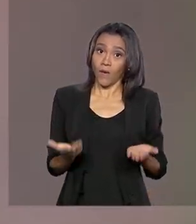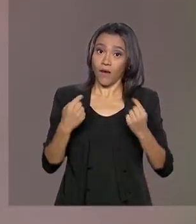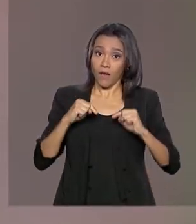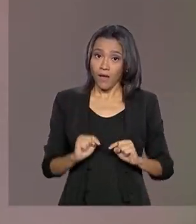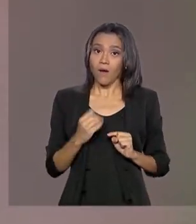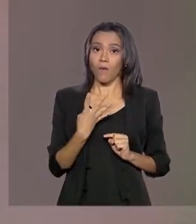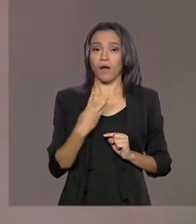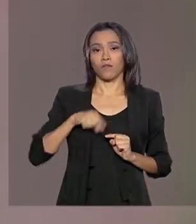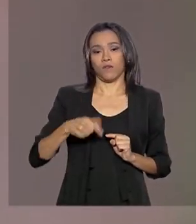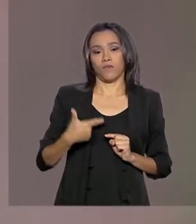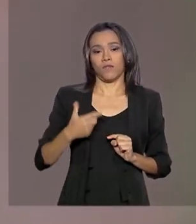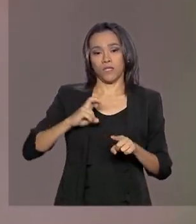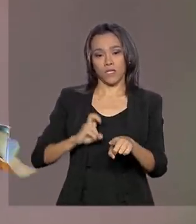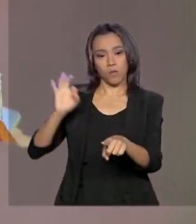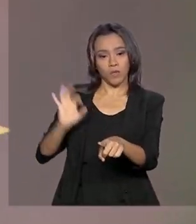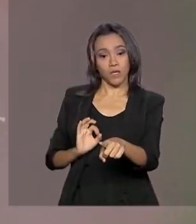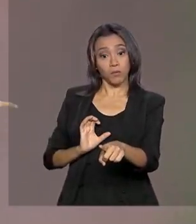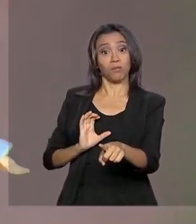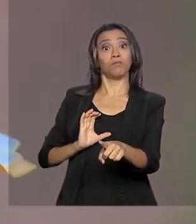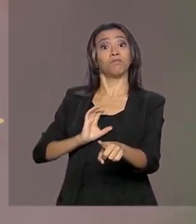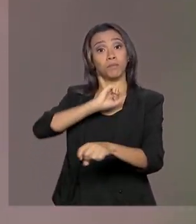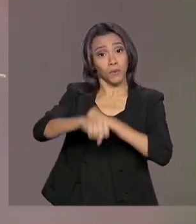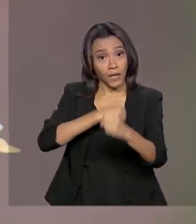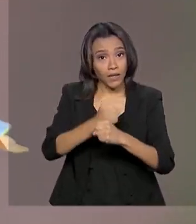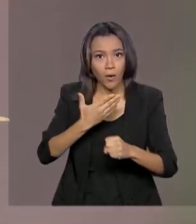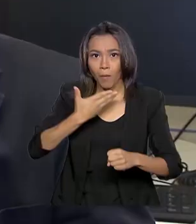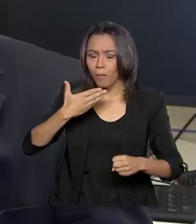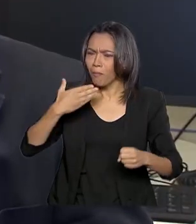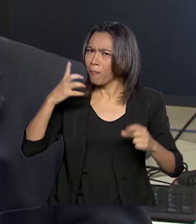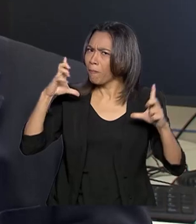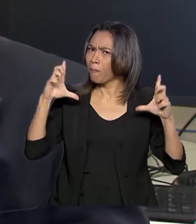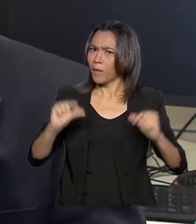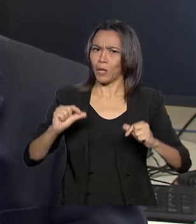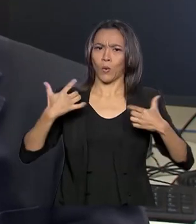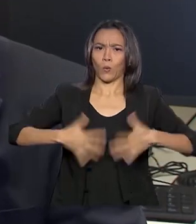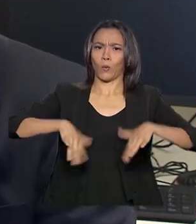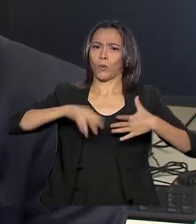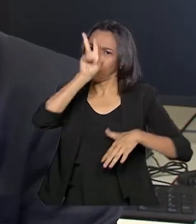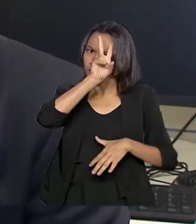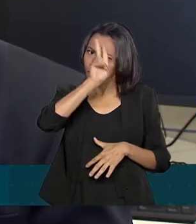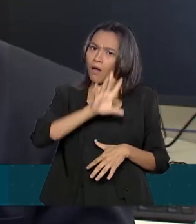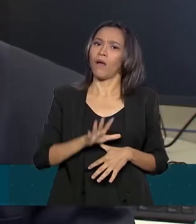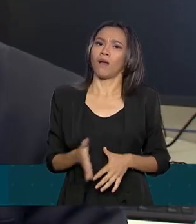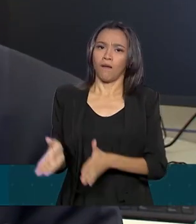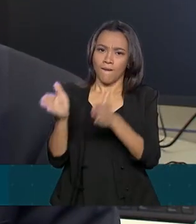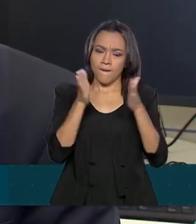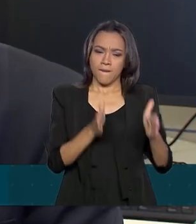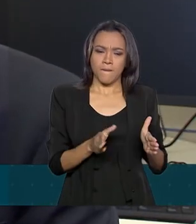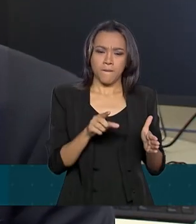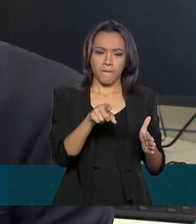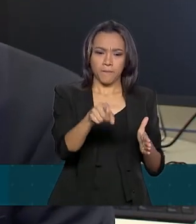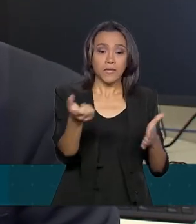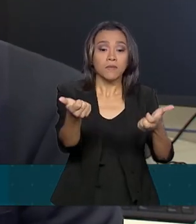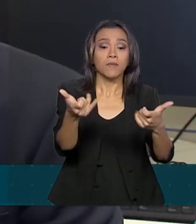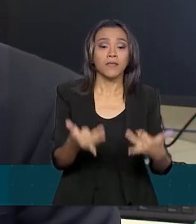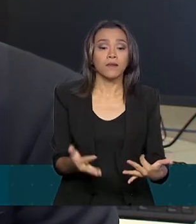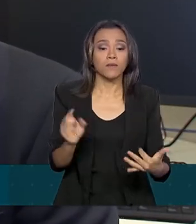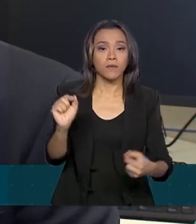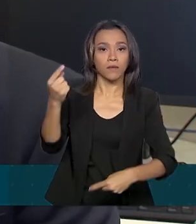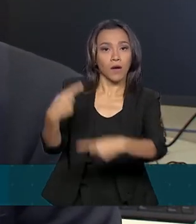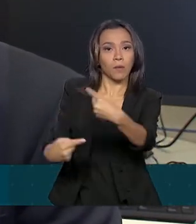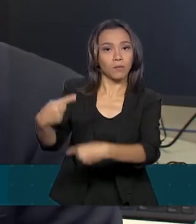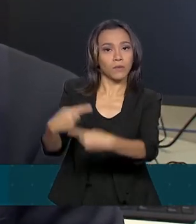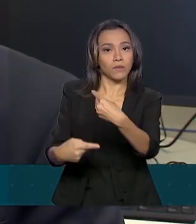% ao ano, o menor patamar da história. A credibilidade no que se refere é a condução da política monetária.